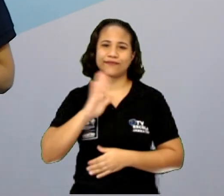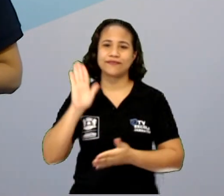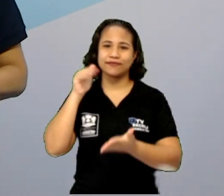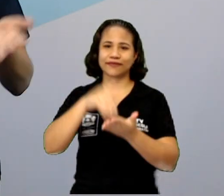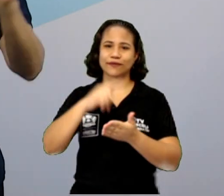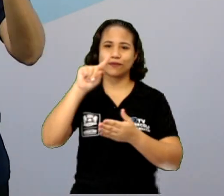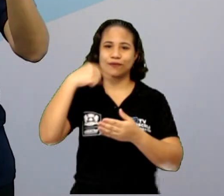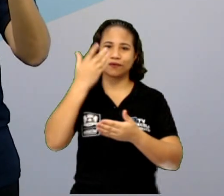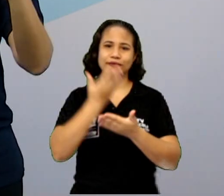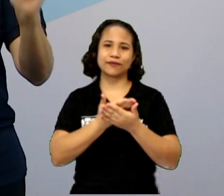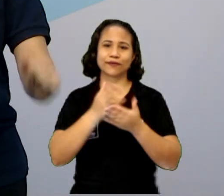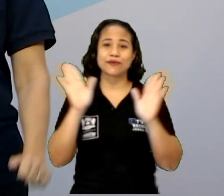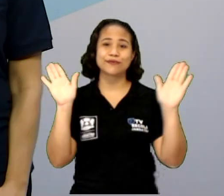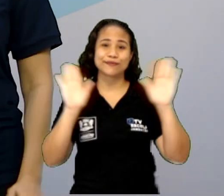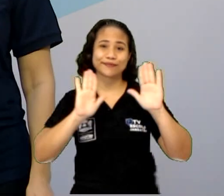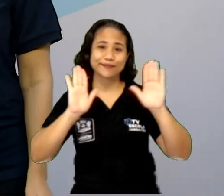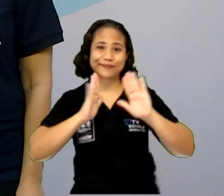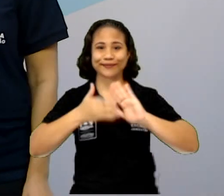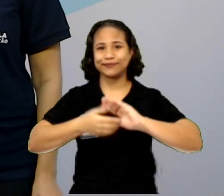próxima aula. Tchau!